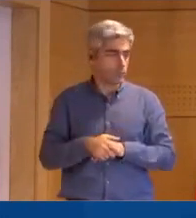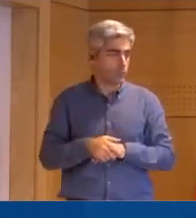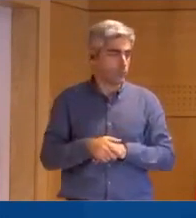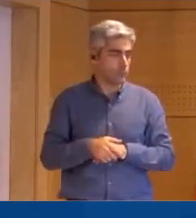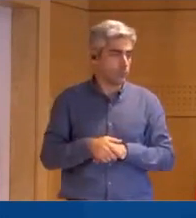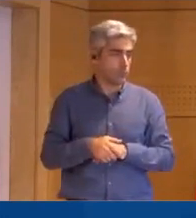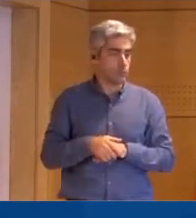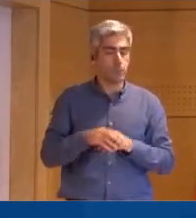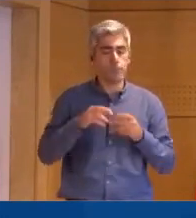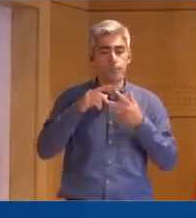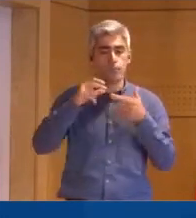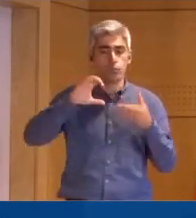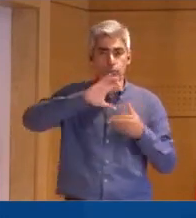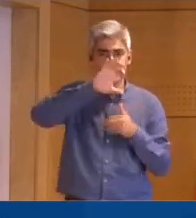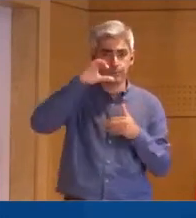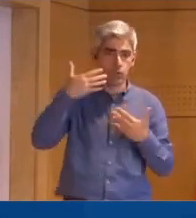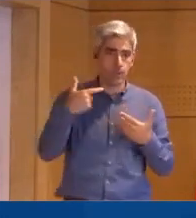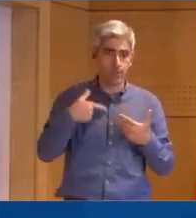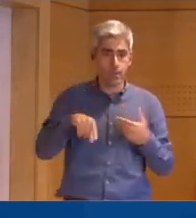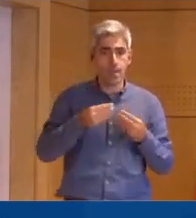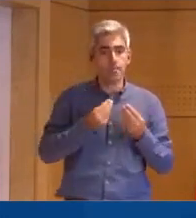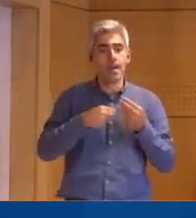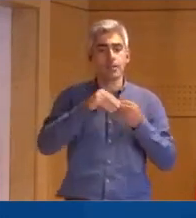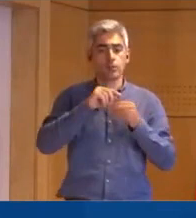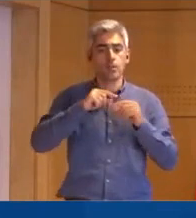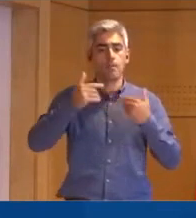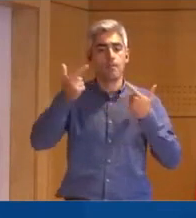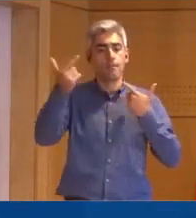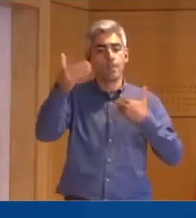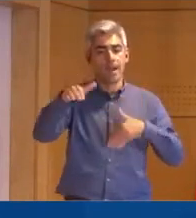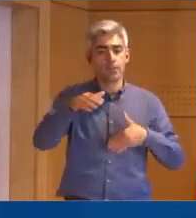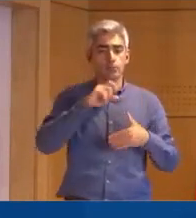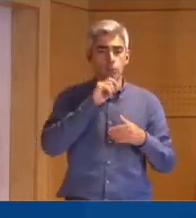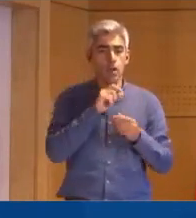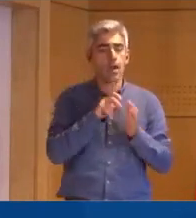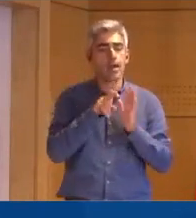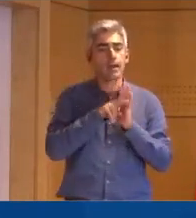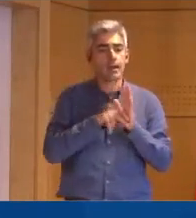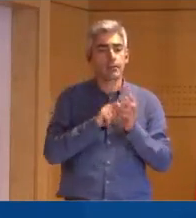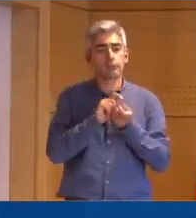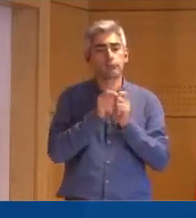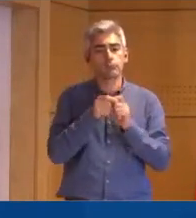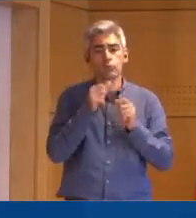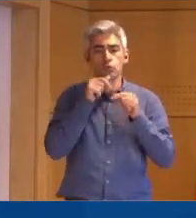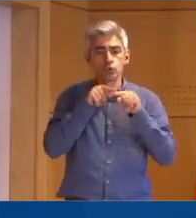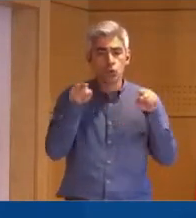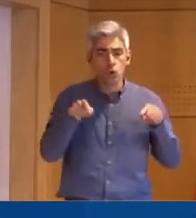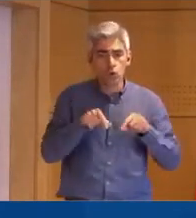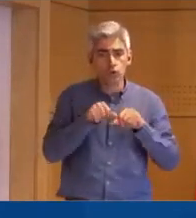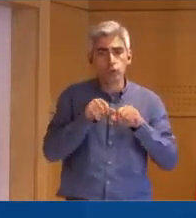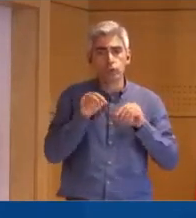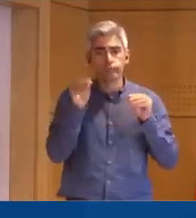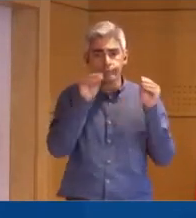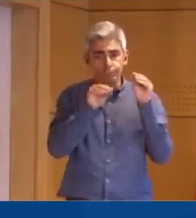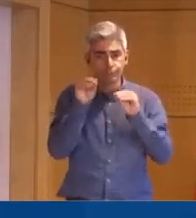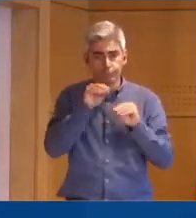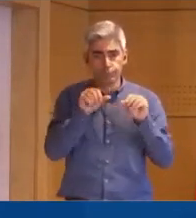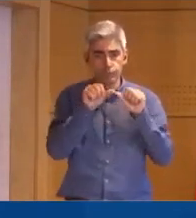portanto, os municípios terão agora este prazo adicional para colocarem as regras de qualificação dos solos nos seus